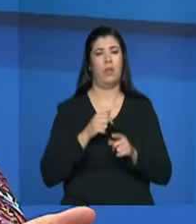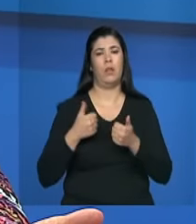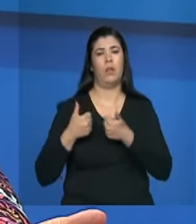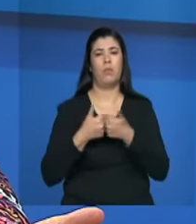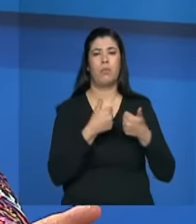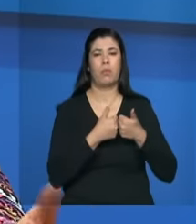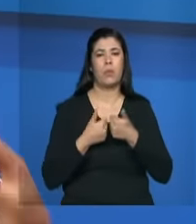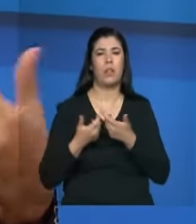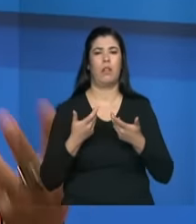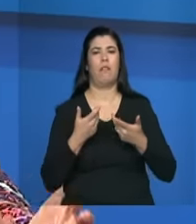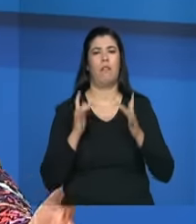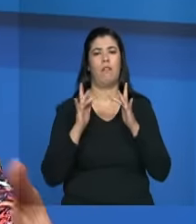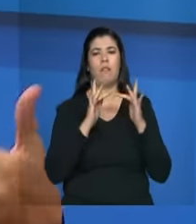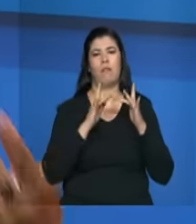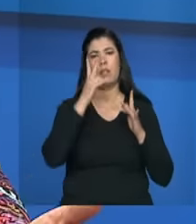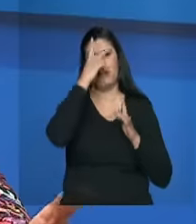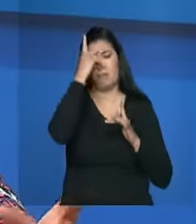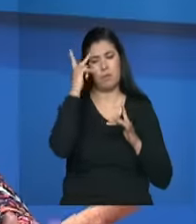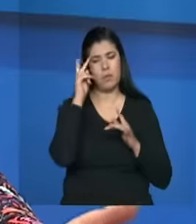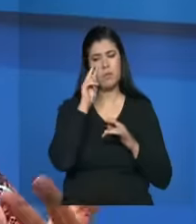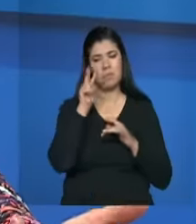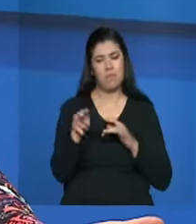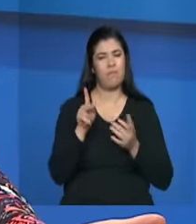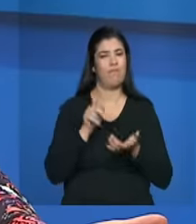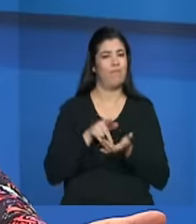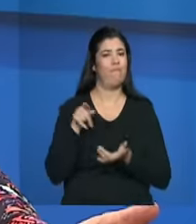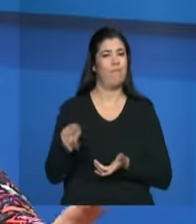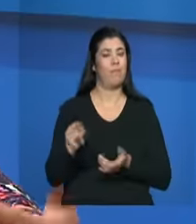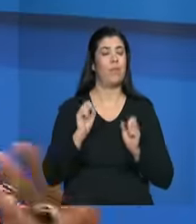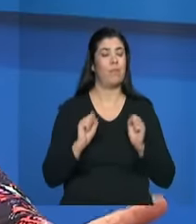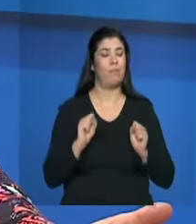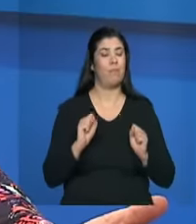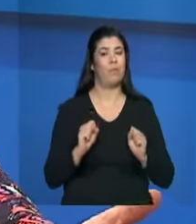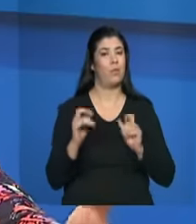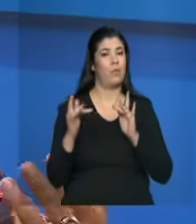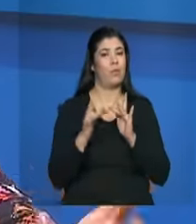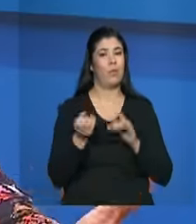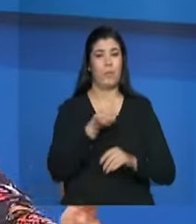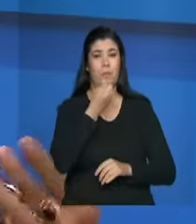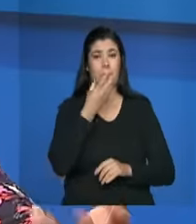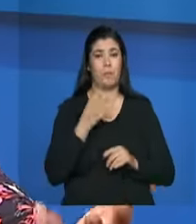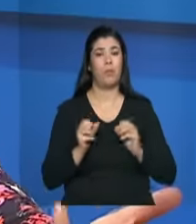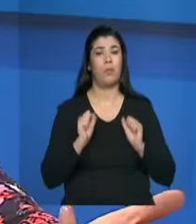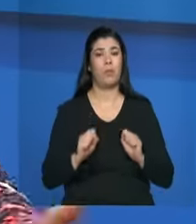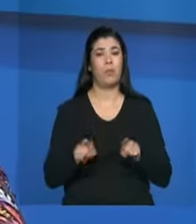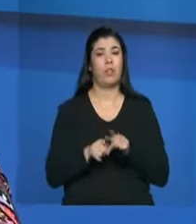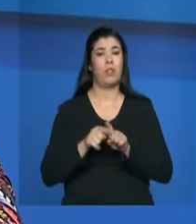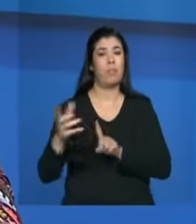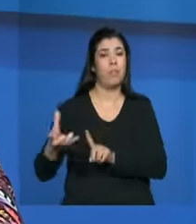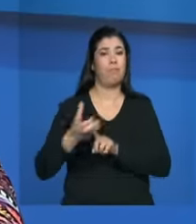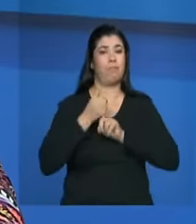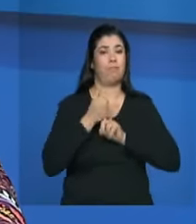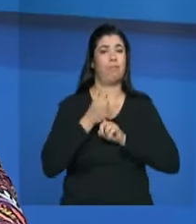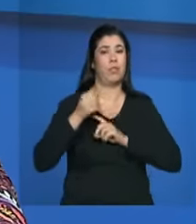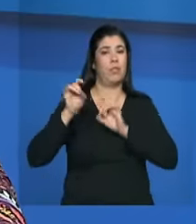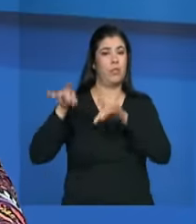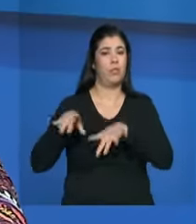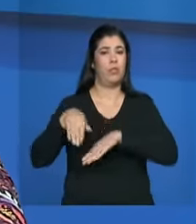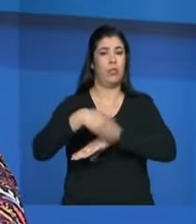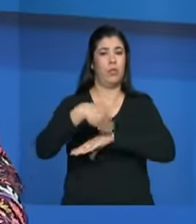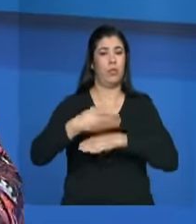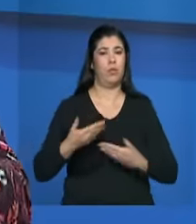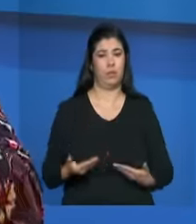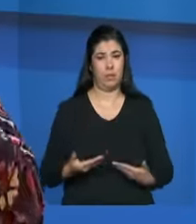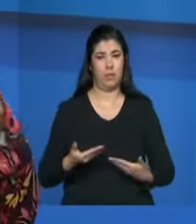mais dessas pessoas eu vou ver quantas coisas boas eu posso fazer e quantas pessoas eu posso estar resgatando dessa situação de exclusão social